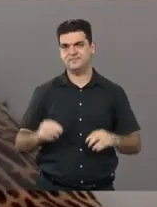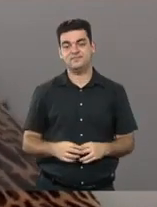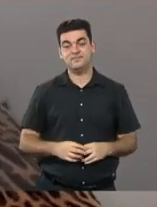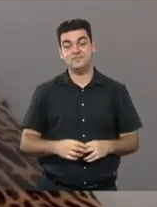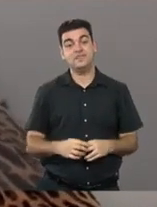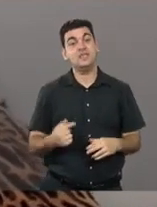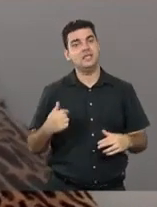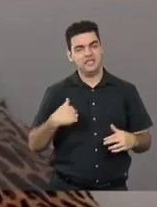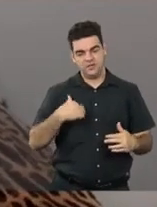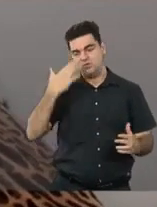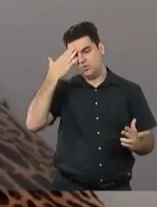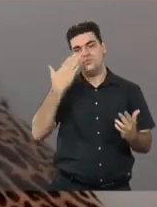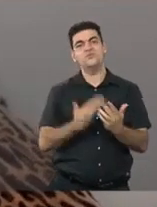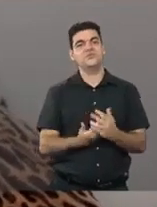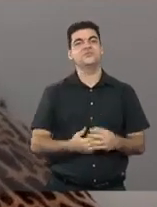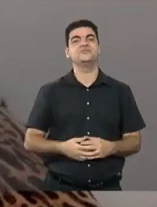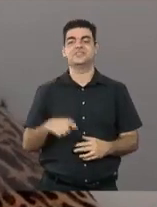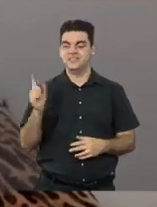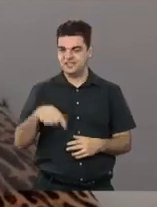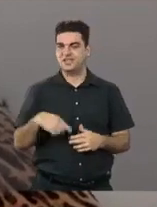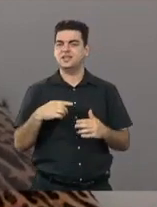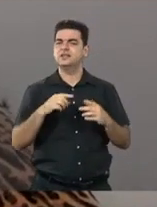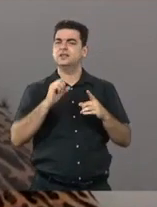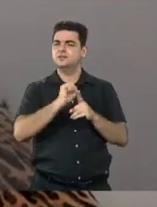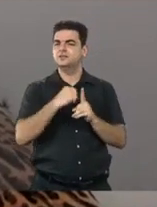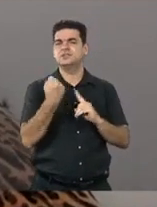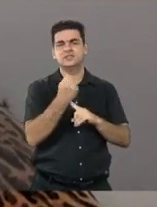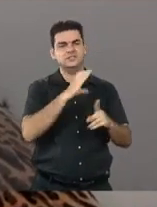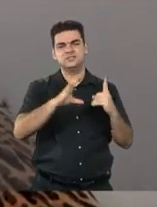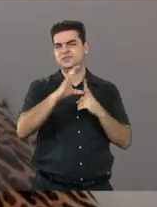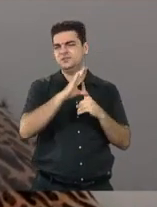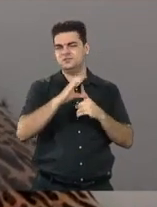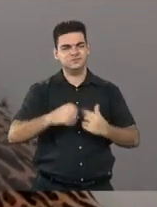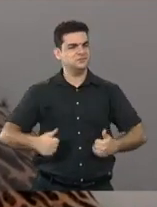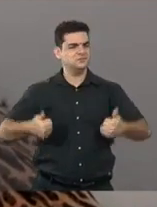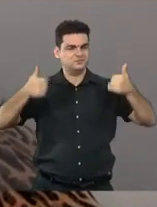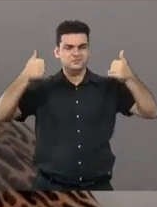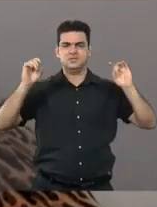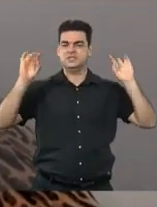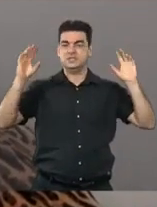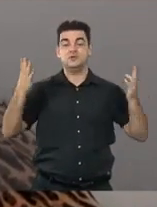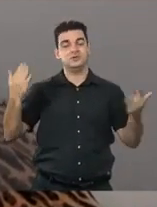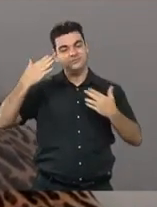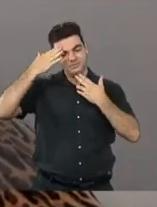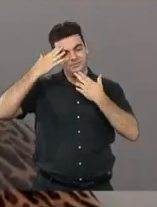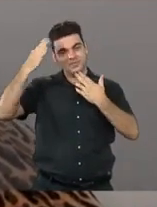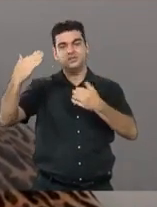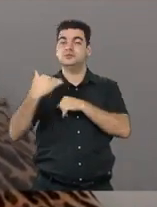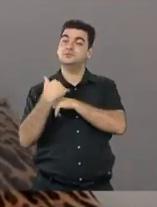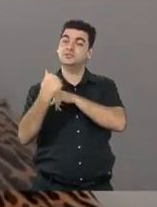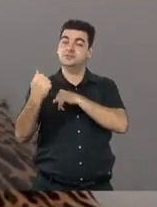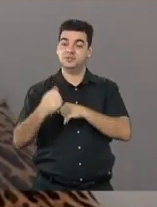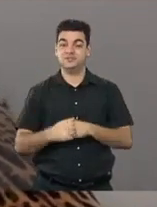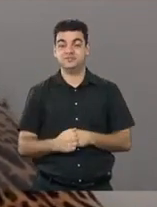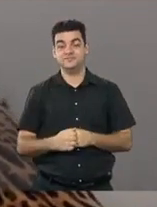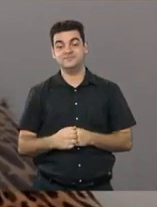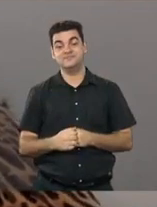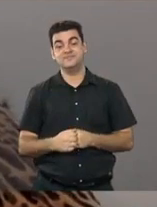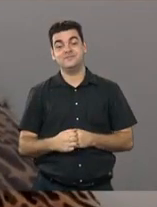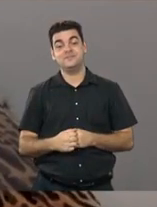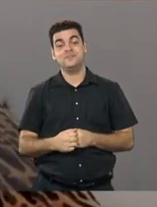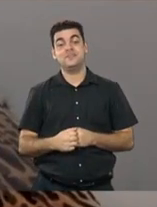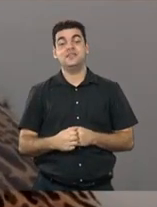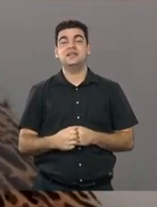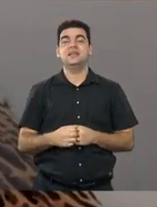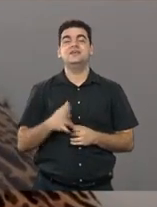que eu acredito muito em uma sociedade civil unida para isso. Então, muito obrigada por estar aqui com vocês. Petra, eu já tinha